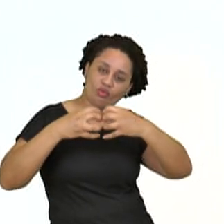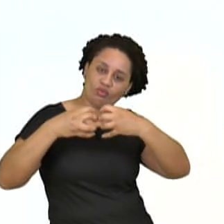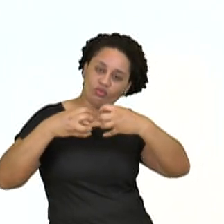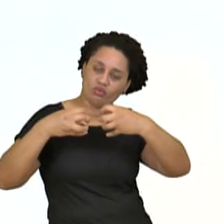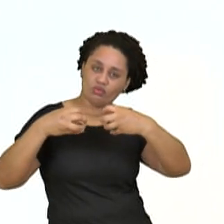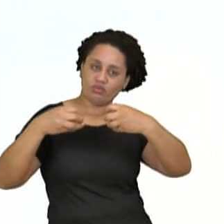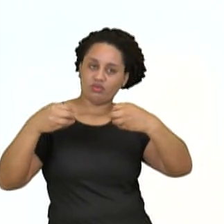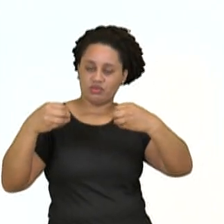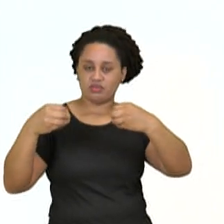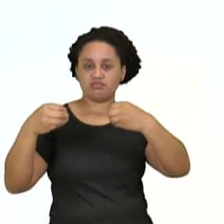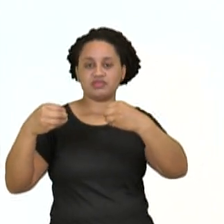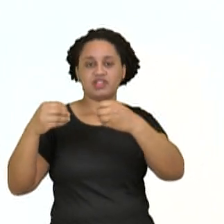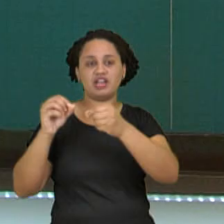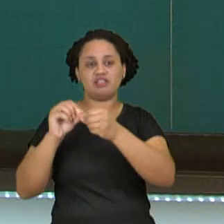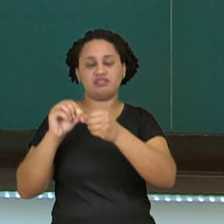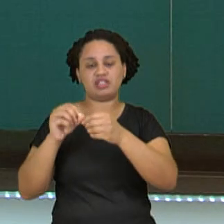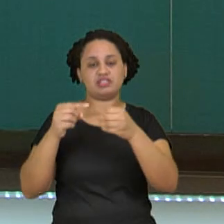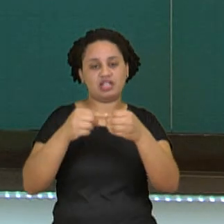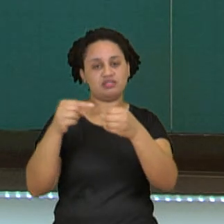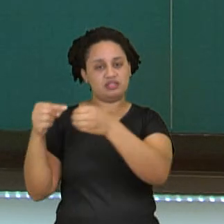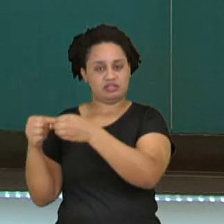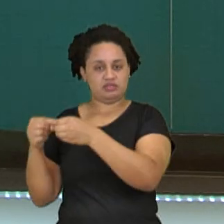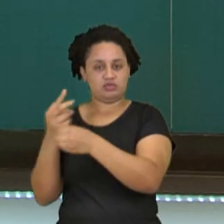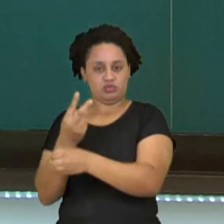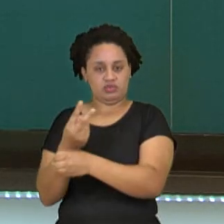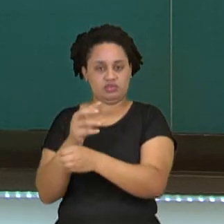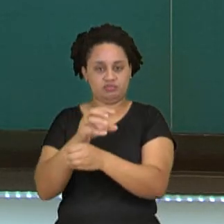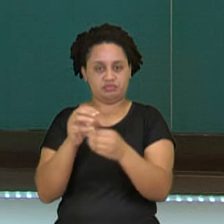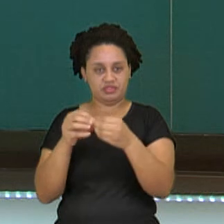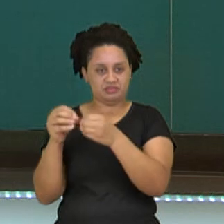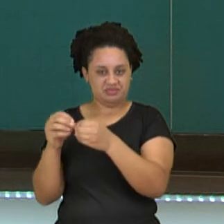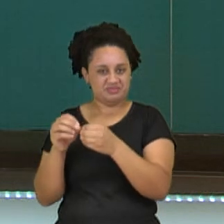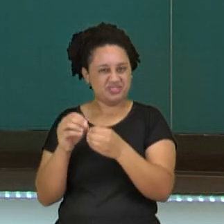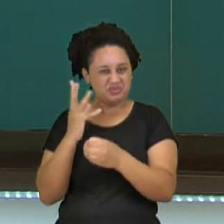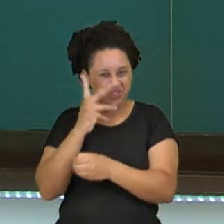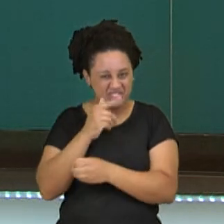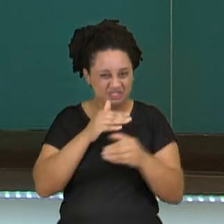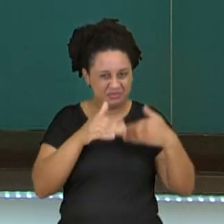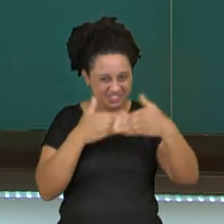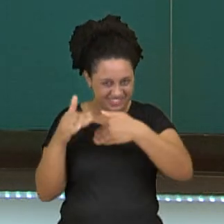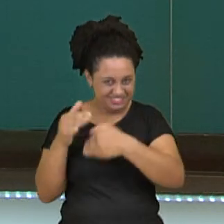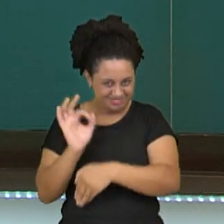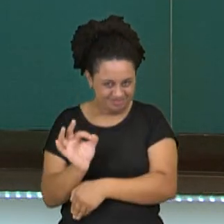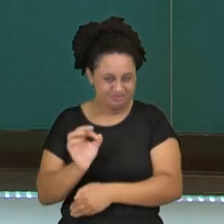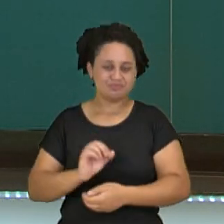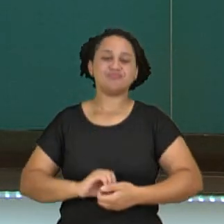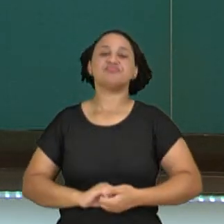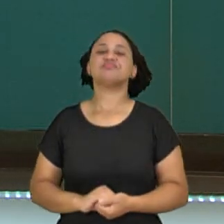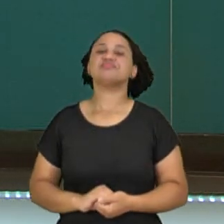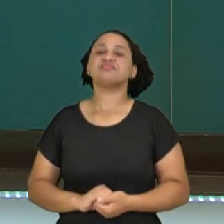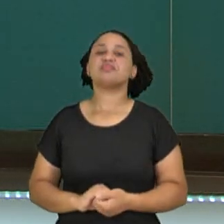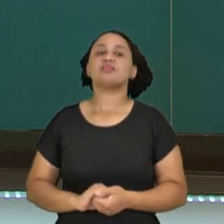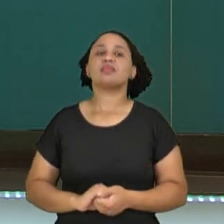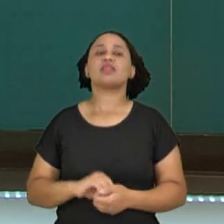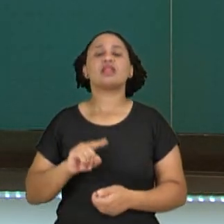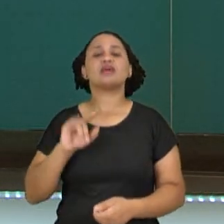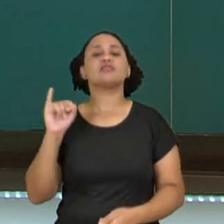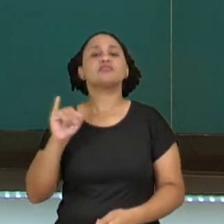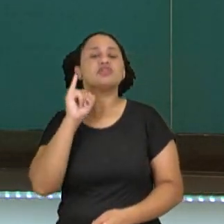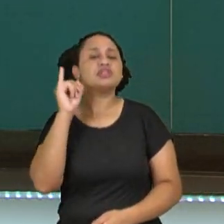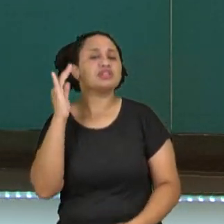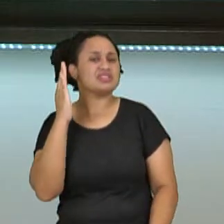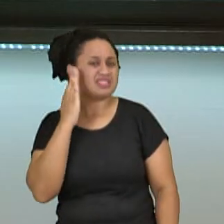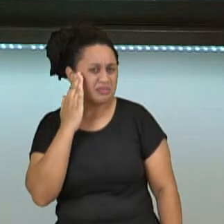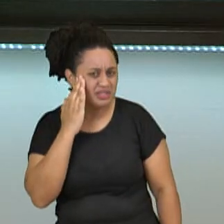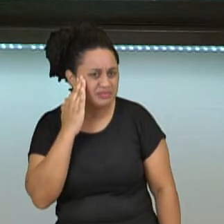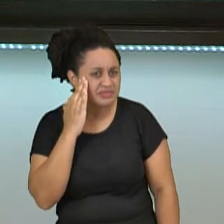as cromátides irmãs, até que forma duas novas células. Que bonitinho esse processo, como ele ocorre. Isso é importante saber, gente? É